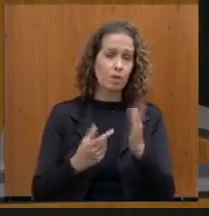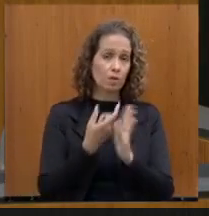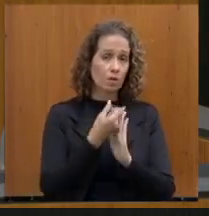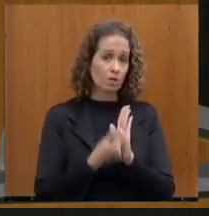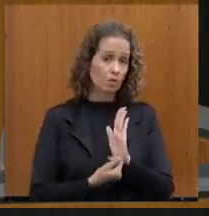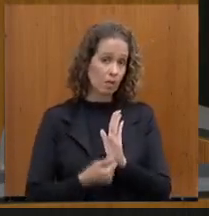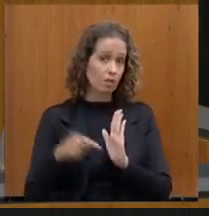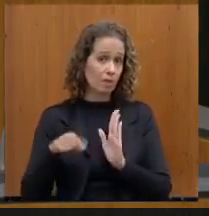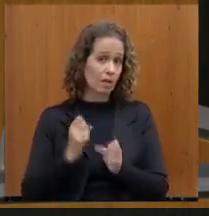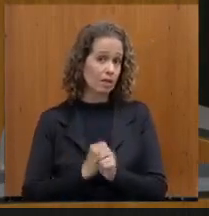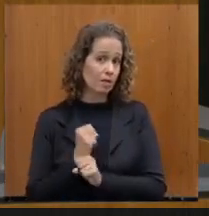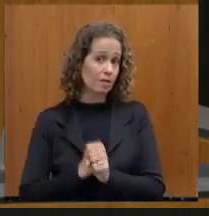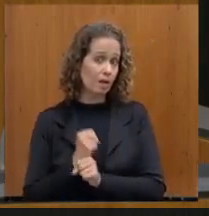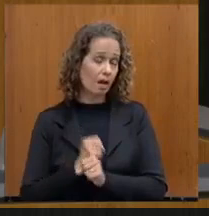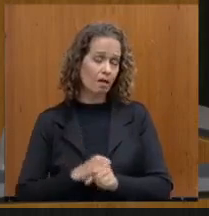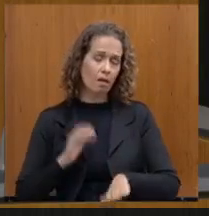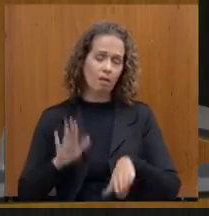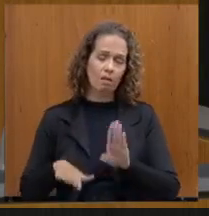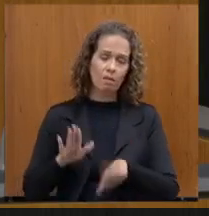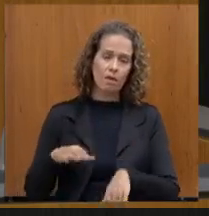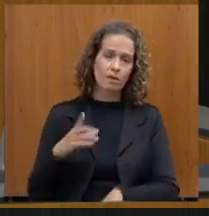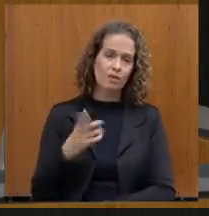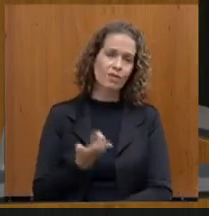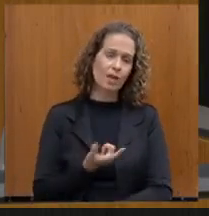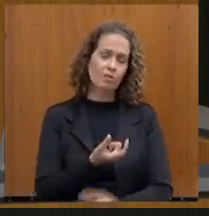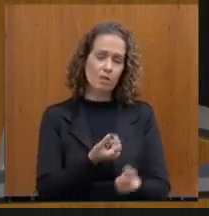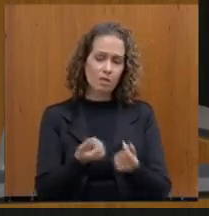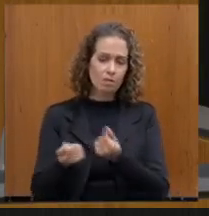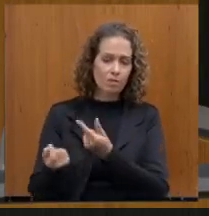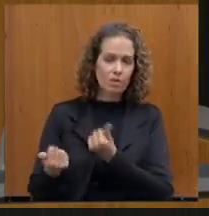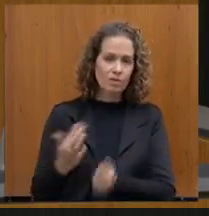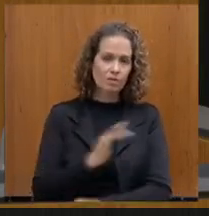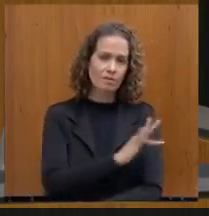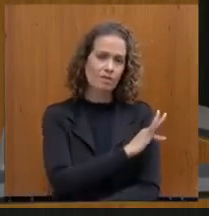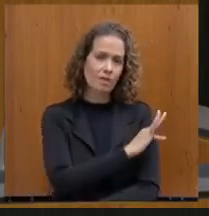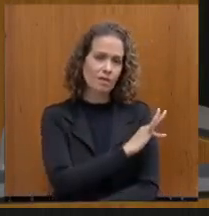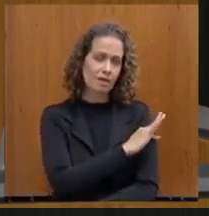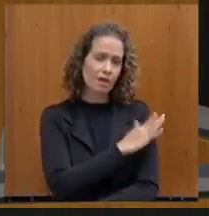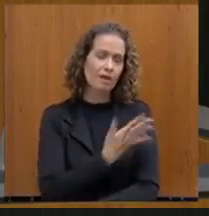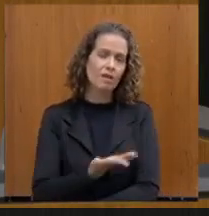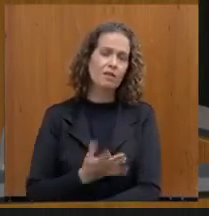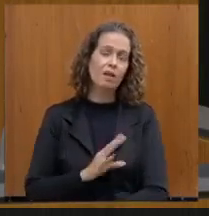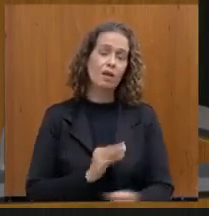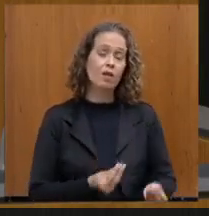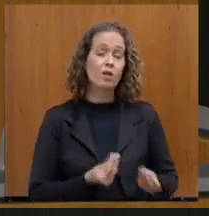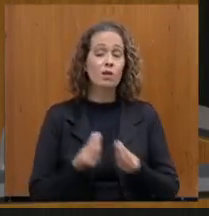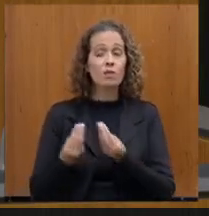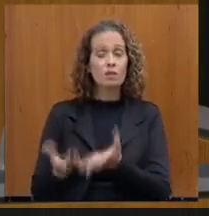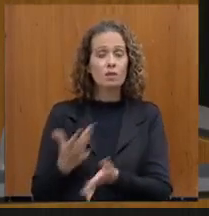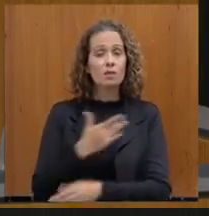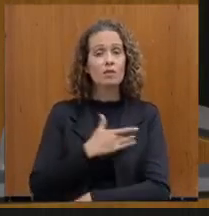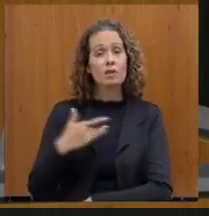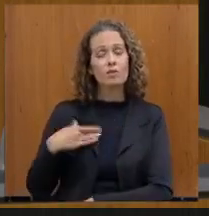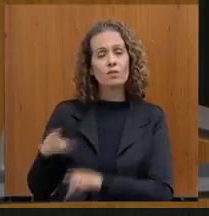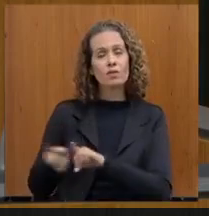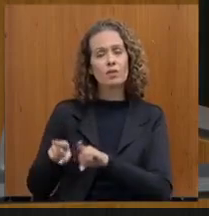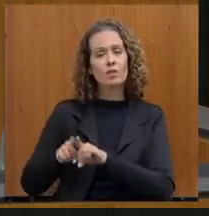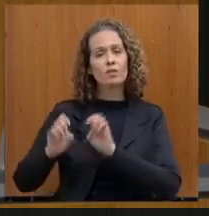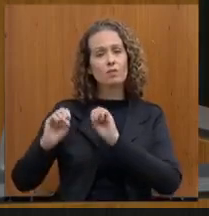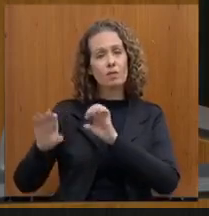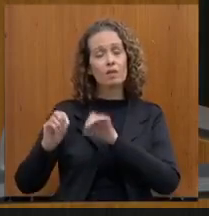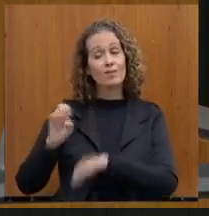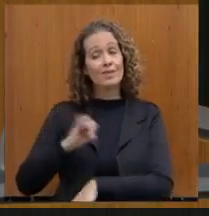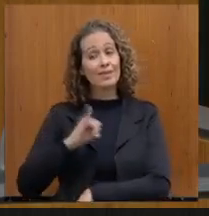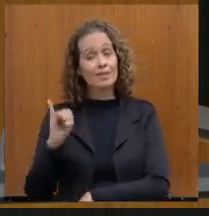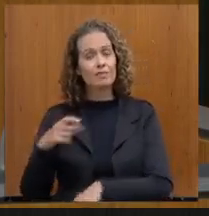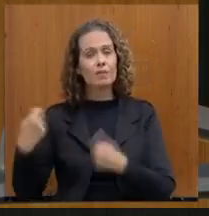autorizativa para tirar recursos das isenções fiscais e colocar na saúde e na educação, caso haja necessidade,